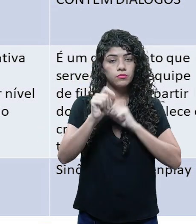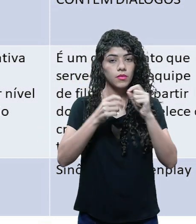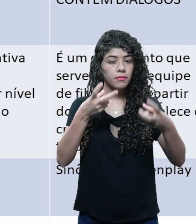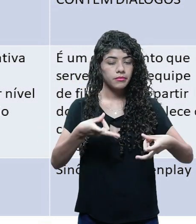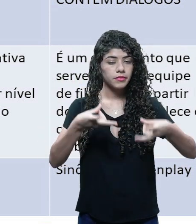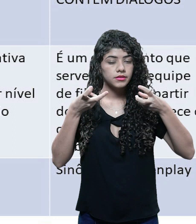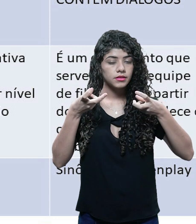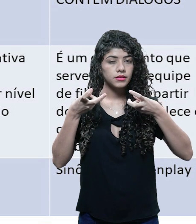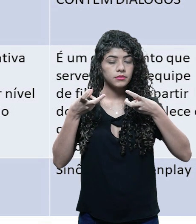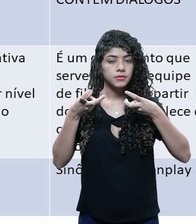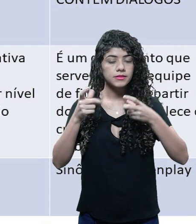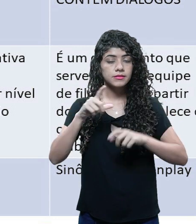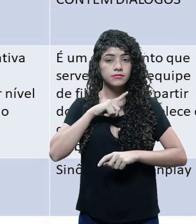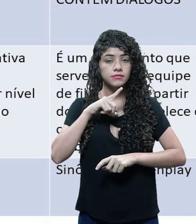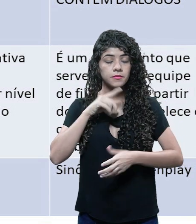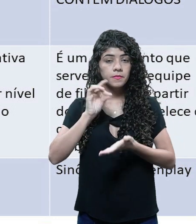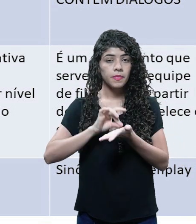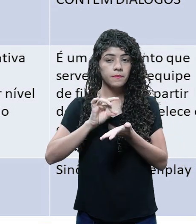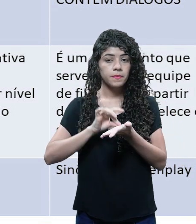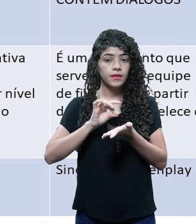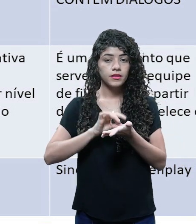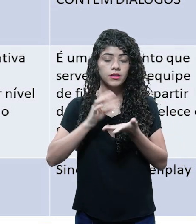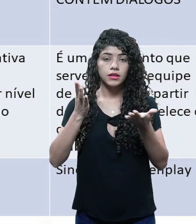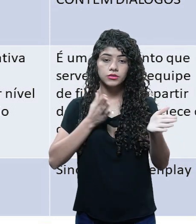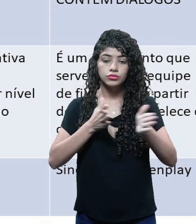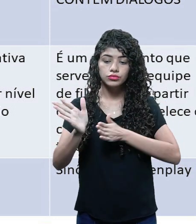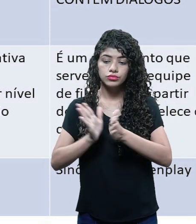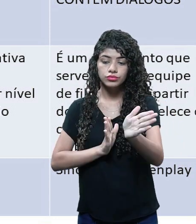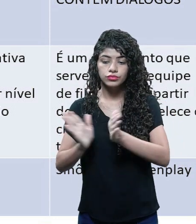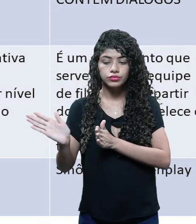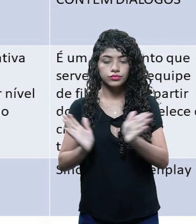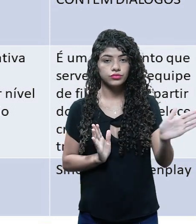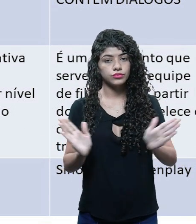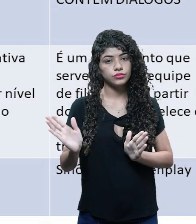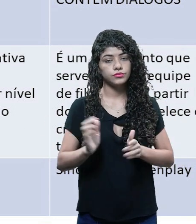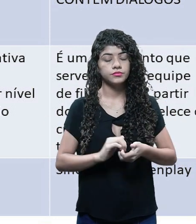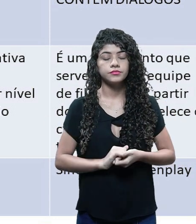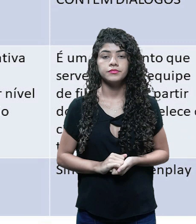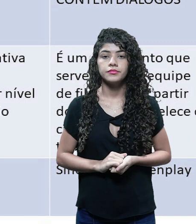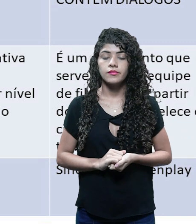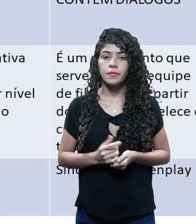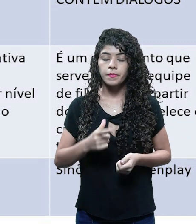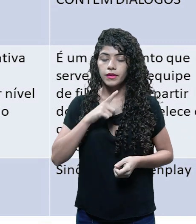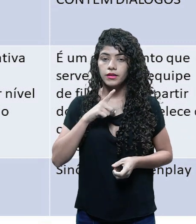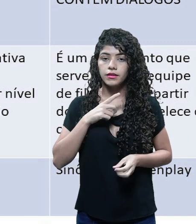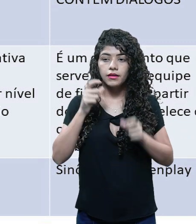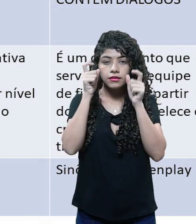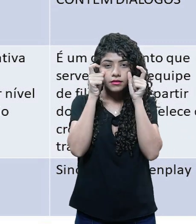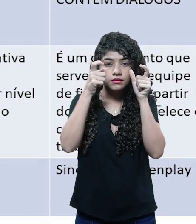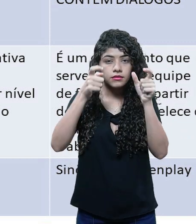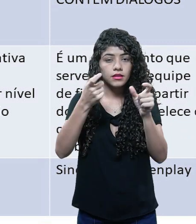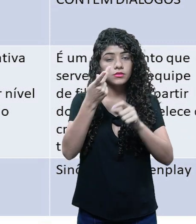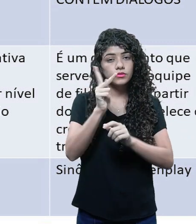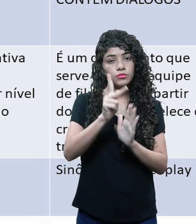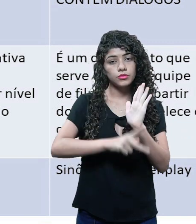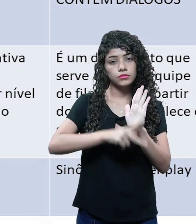veja se há, de fato, uma viabilidade mercadológica, se ele se interessa